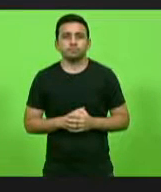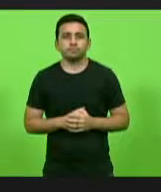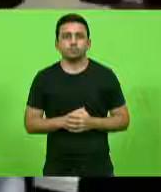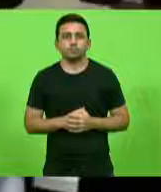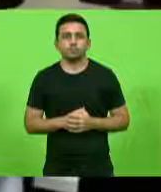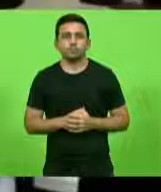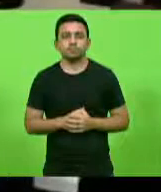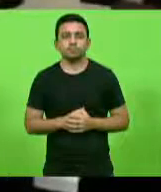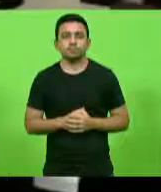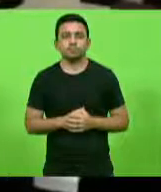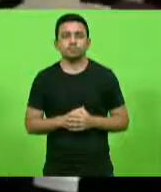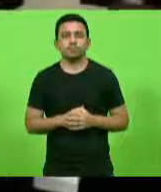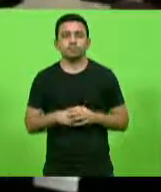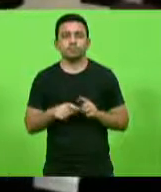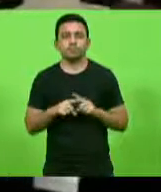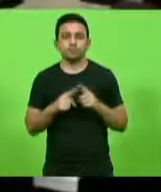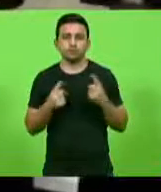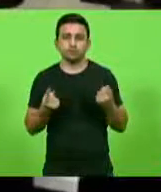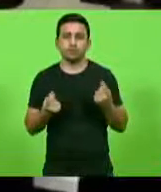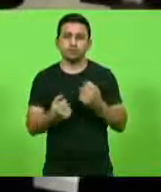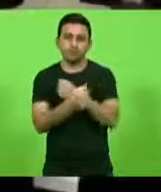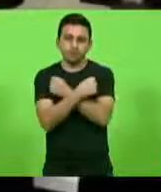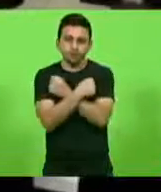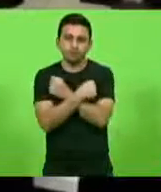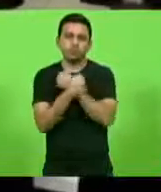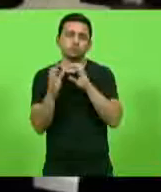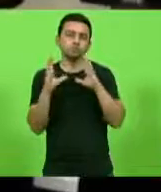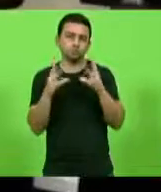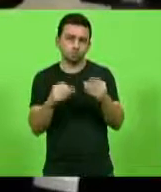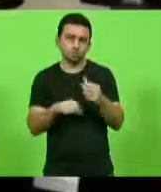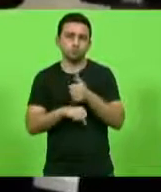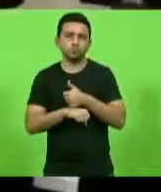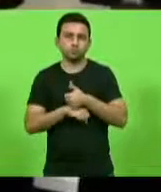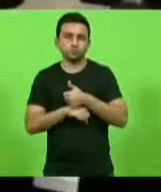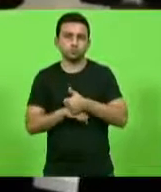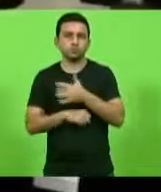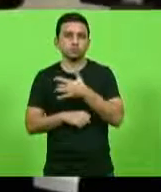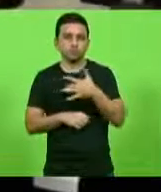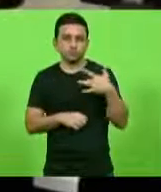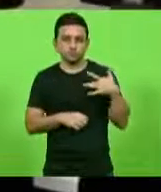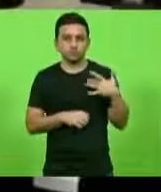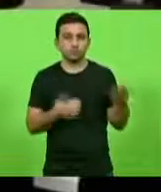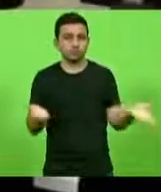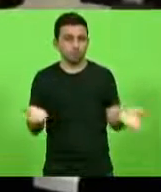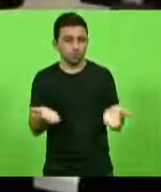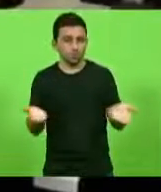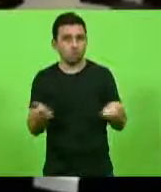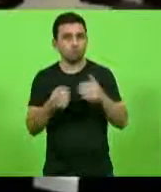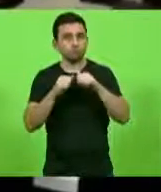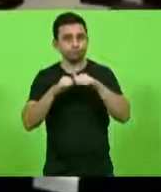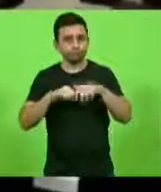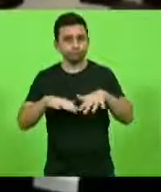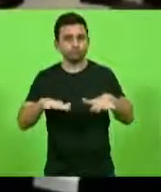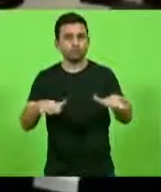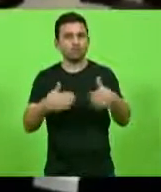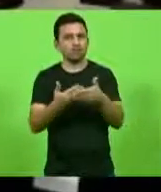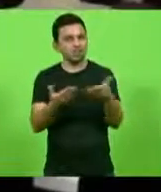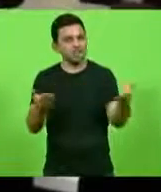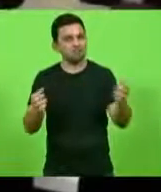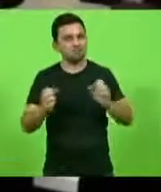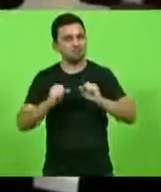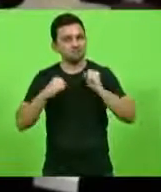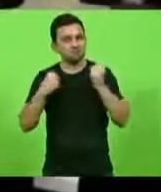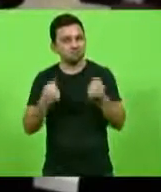Portanto, o meu abraço a todos os profissionais de saúde que nesse momento da pandemia estão se superando,